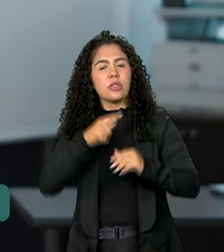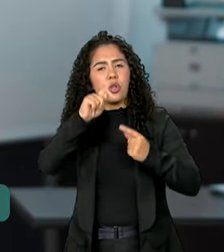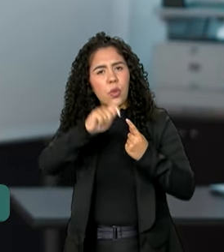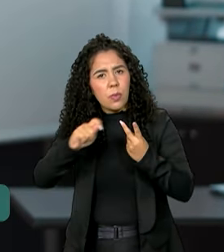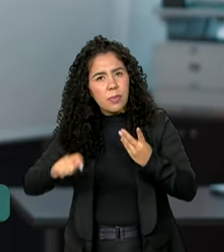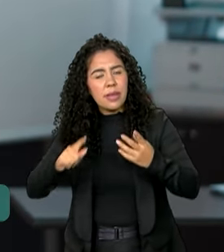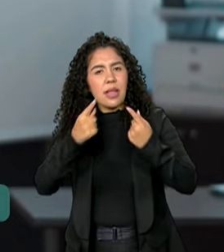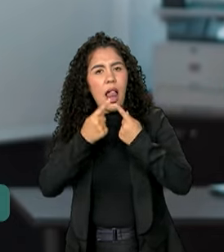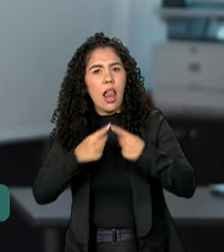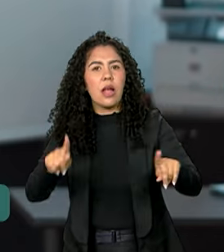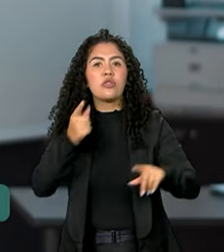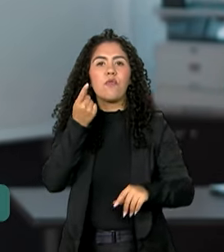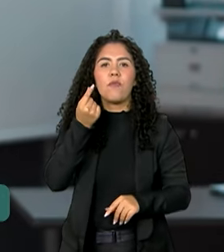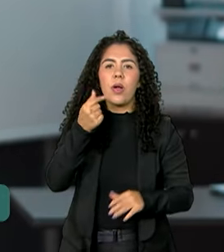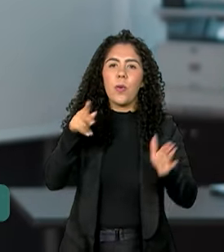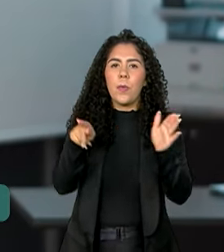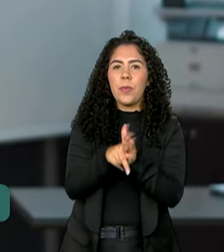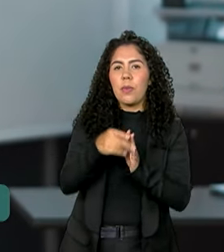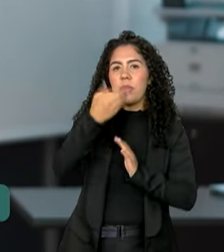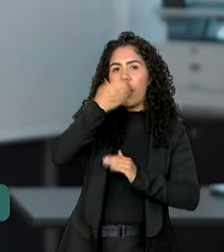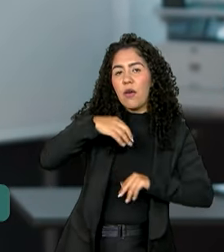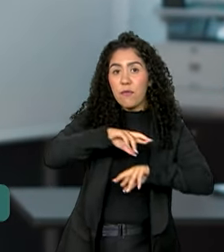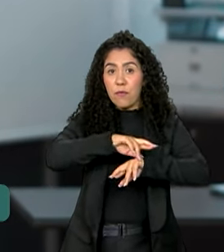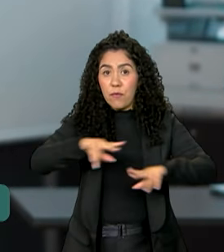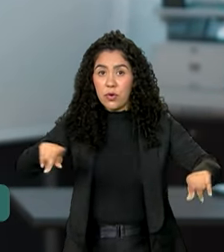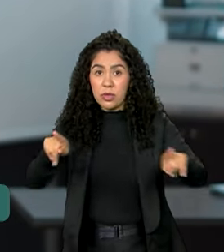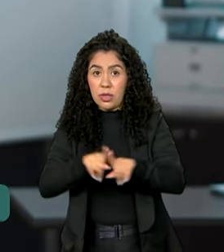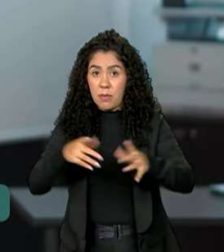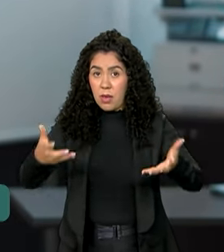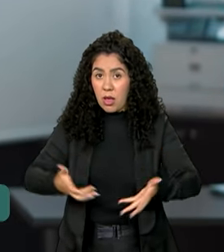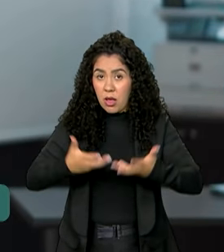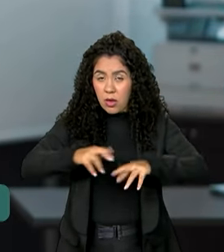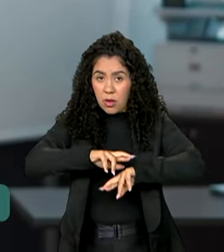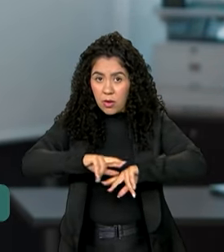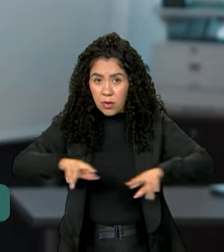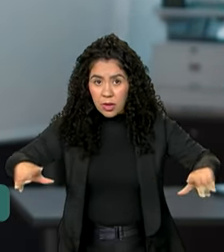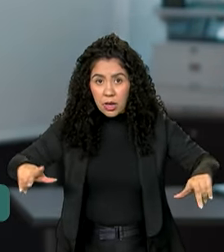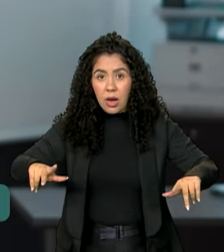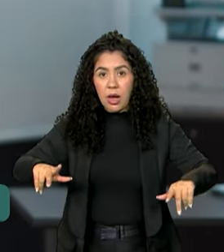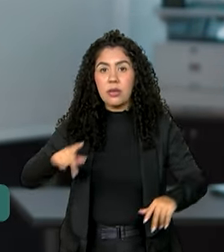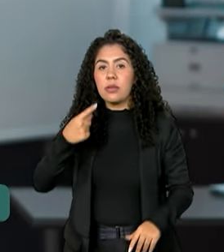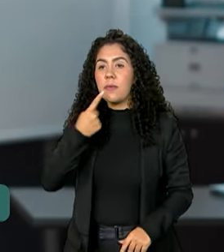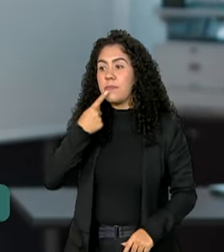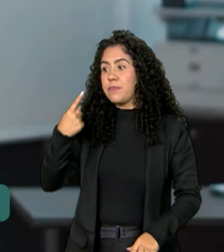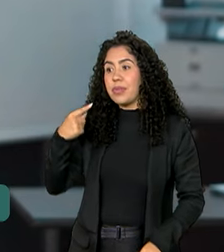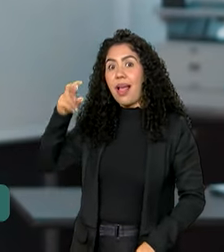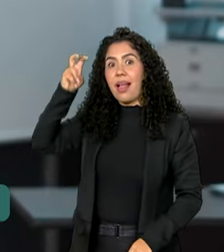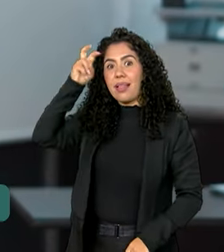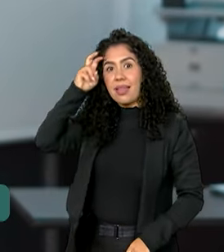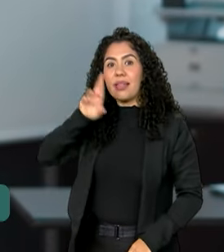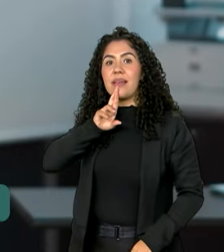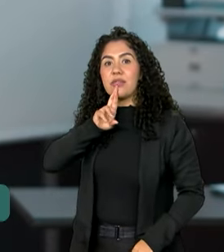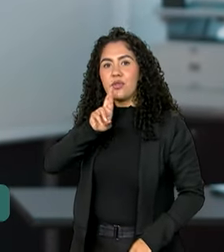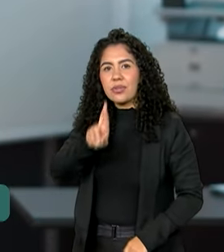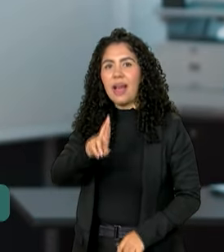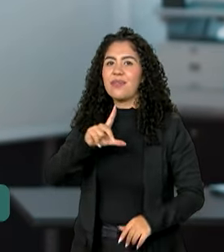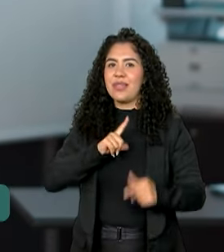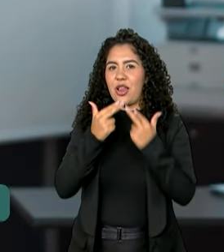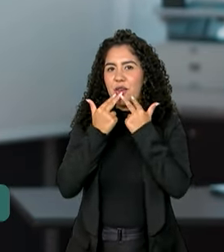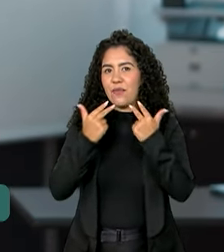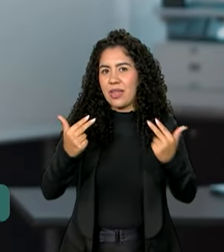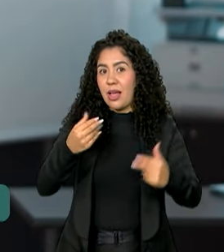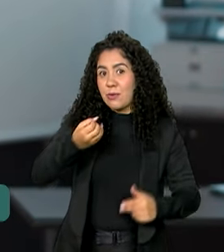frutas e das hortaliças. E no sétimo levantamento, que saiu nesta quinta-feira, nós temos boas notícias.